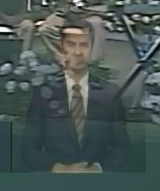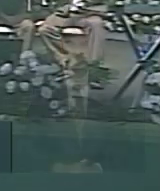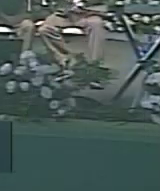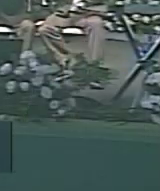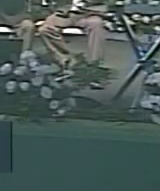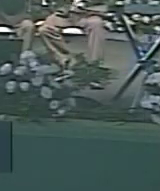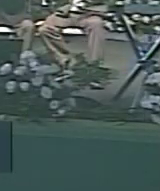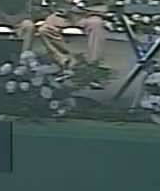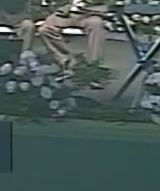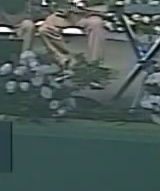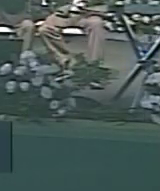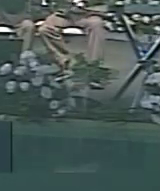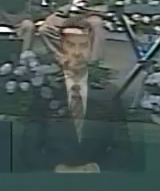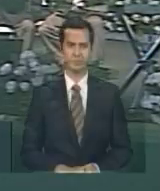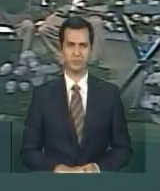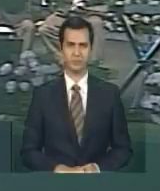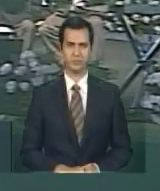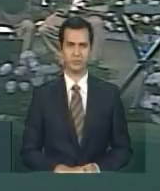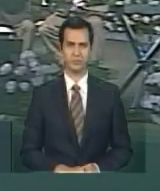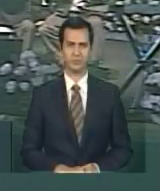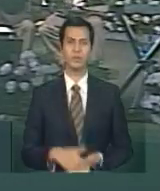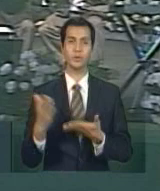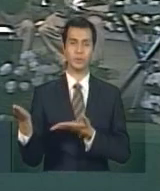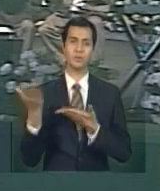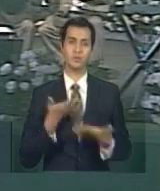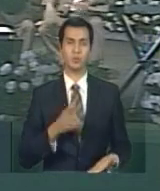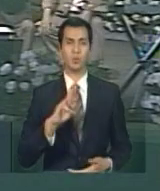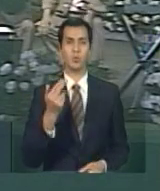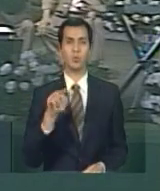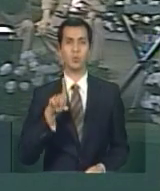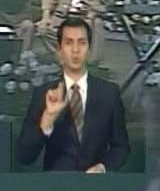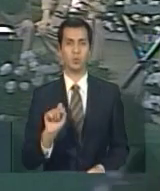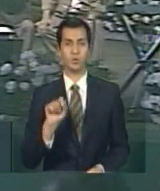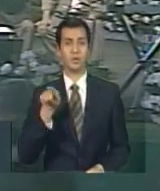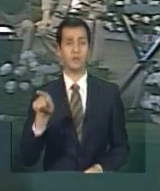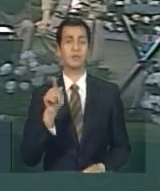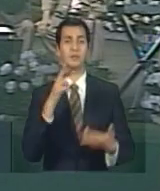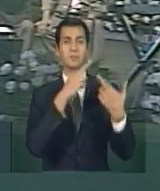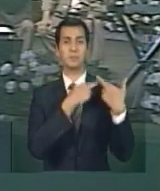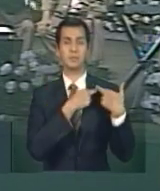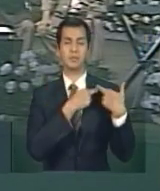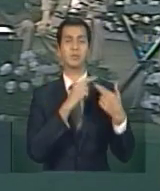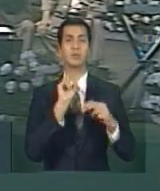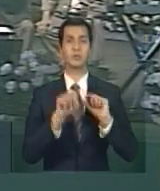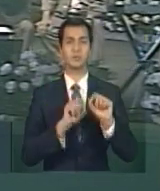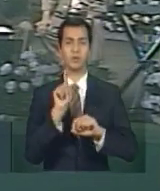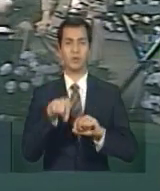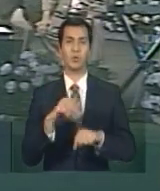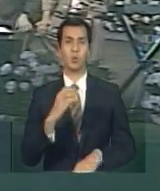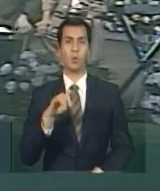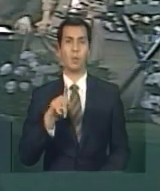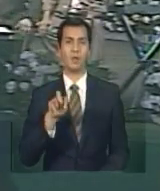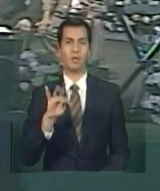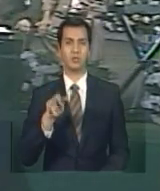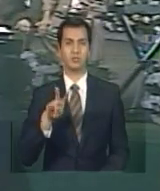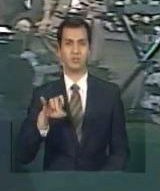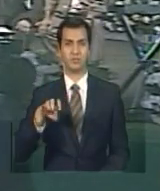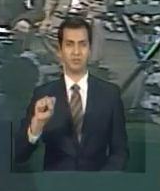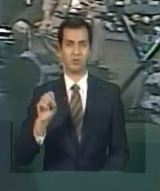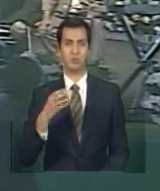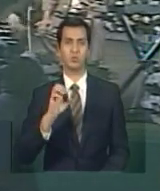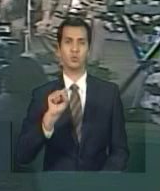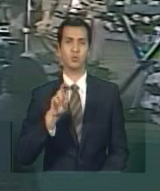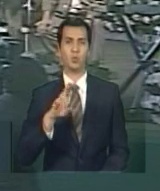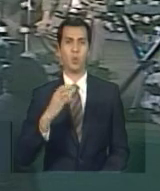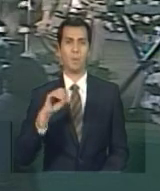Convidamos neste momento o senhor Udo Tesmer, representante da Cooperativa Mista dos Pequenos Agricultores da região Sul-Copar, a